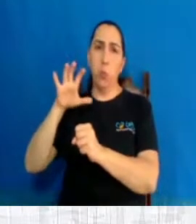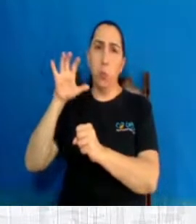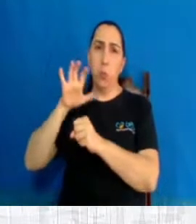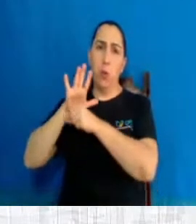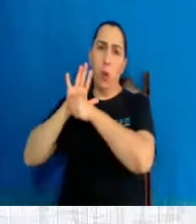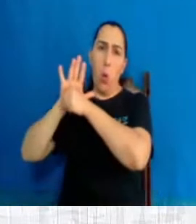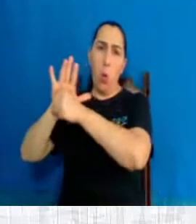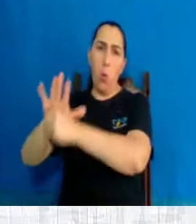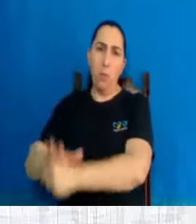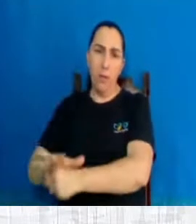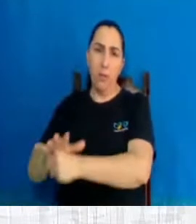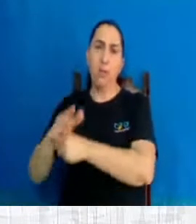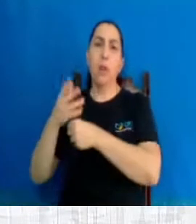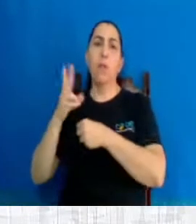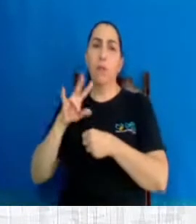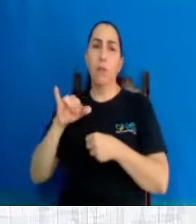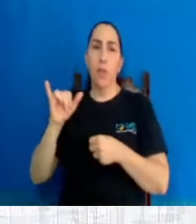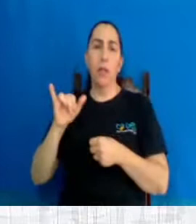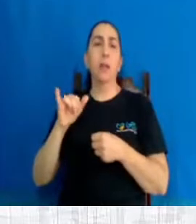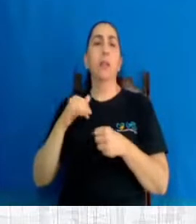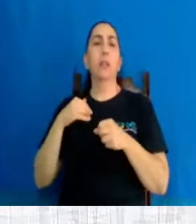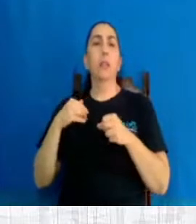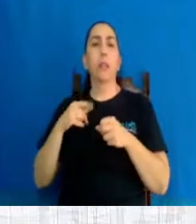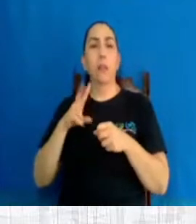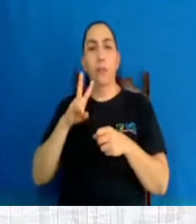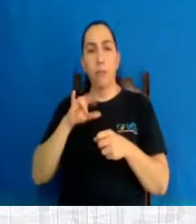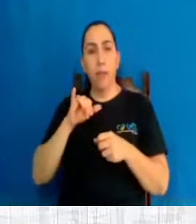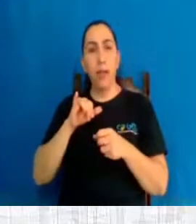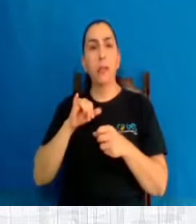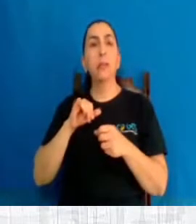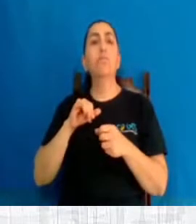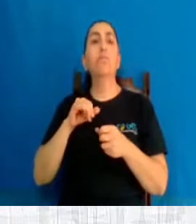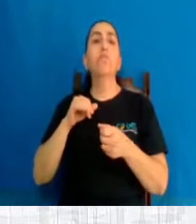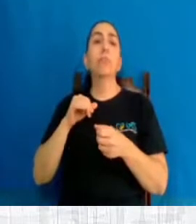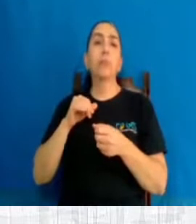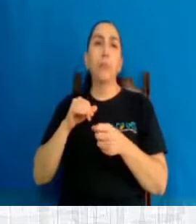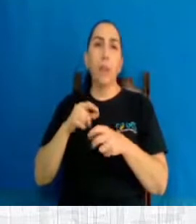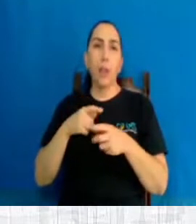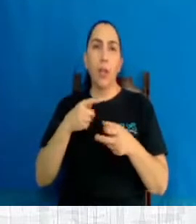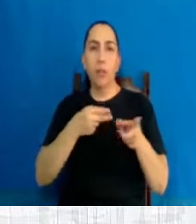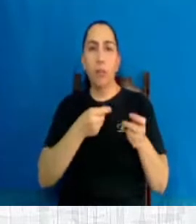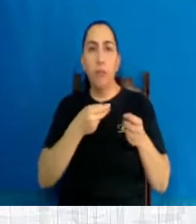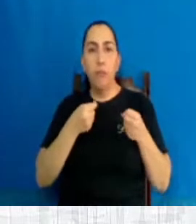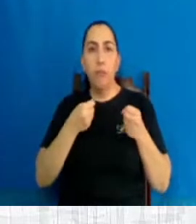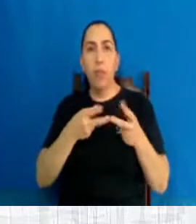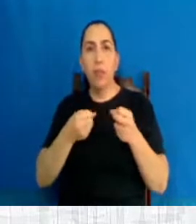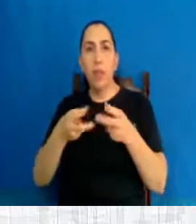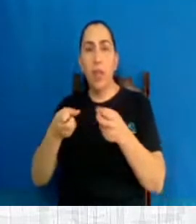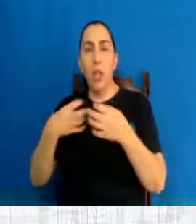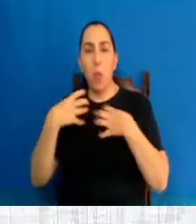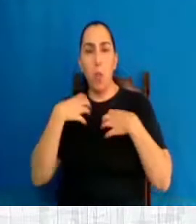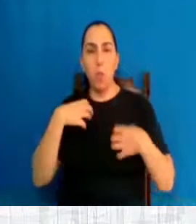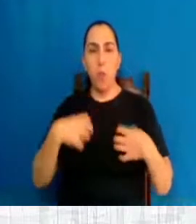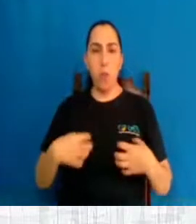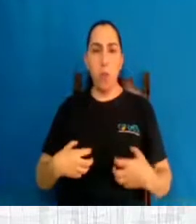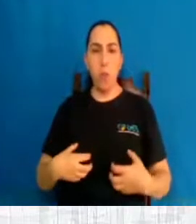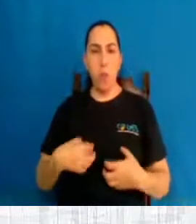a abortar. Crescimento do comércio de órgãos e pessoas ricas continuam buscando clínicas melhores do que o SUS.